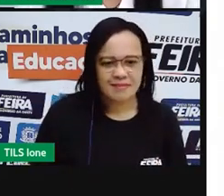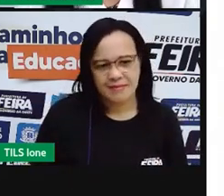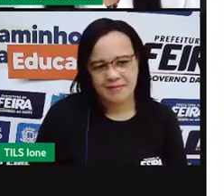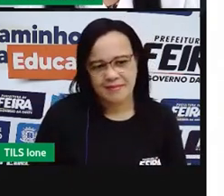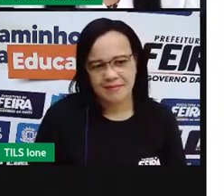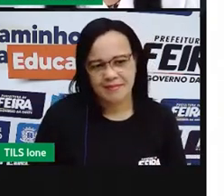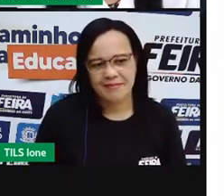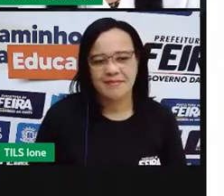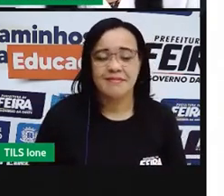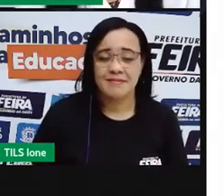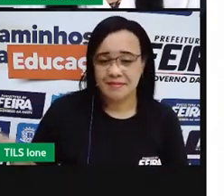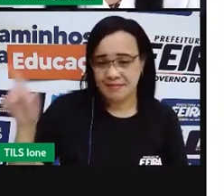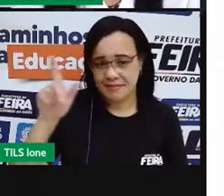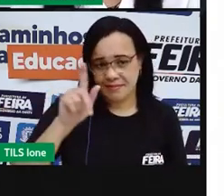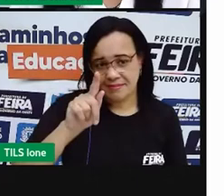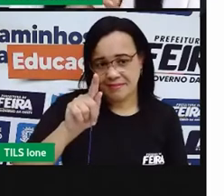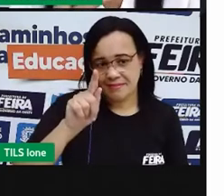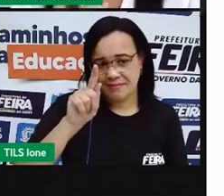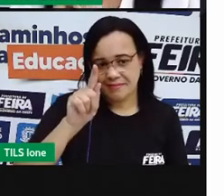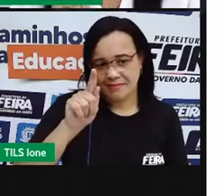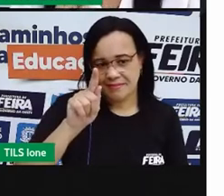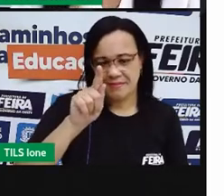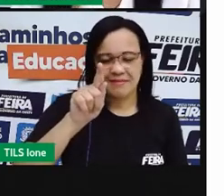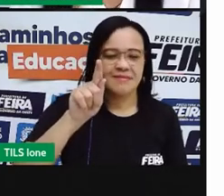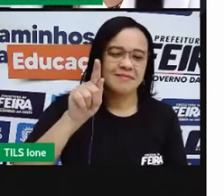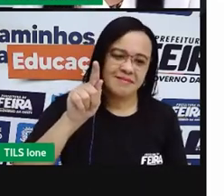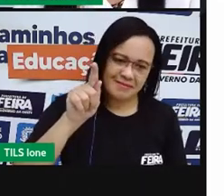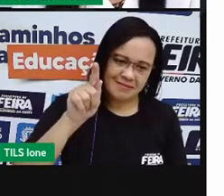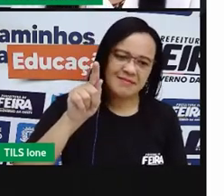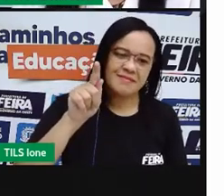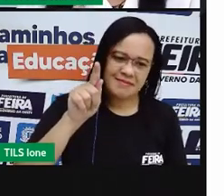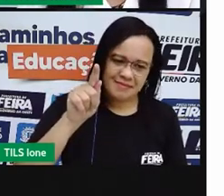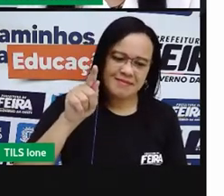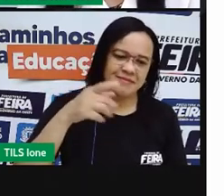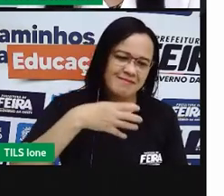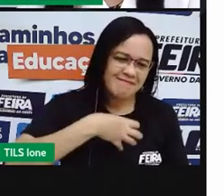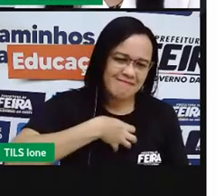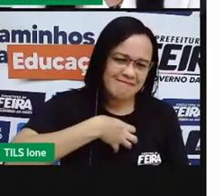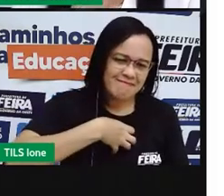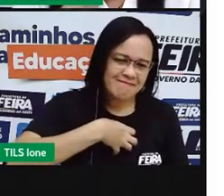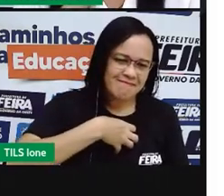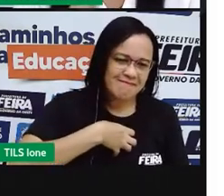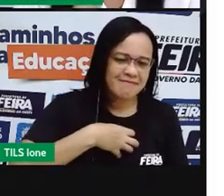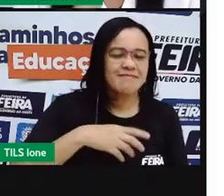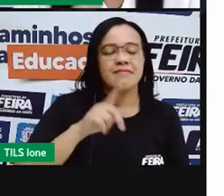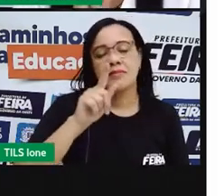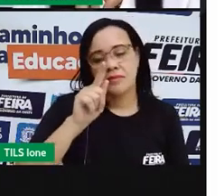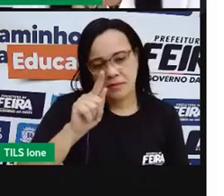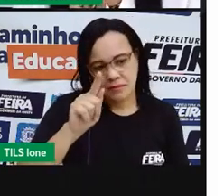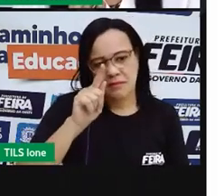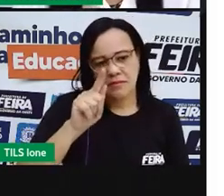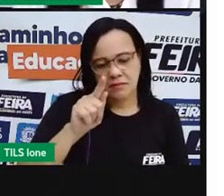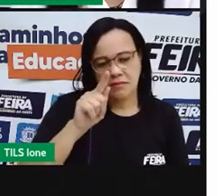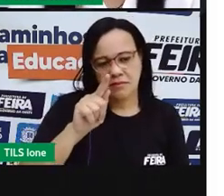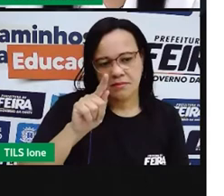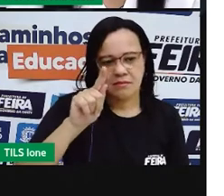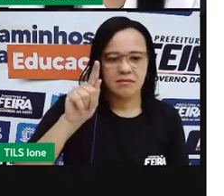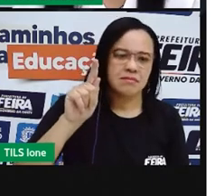É o som da letra D, né? Tem aí o som com a letra I, com a função de G.